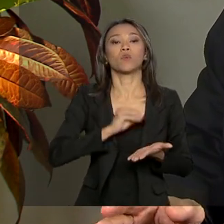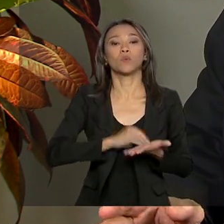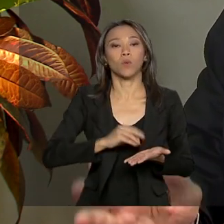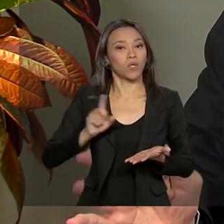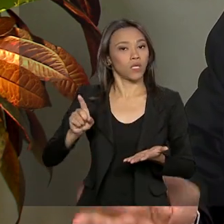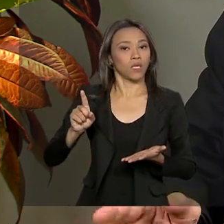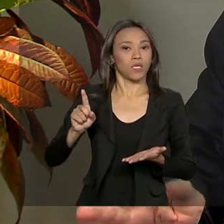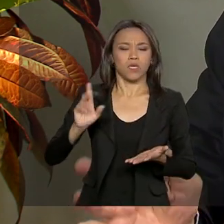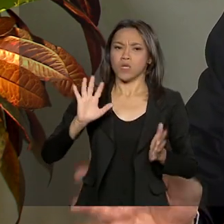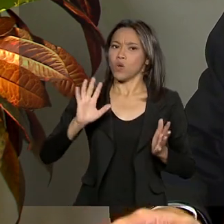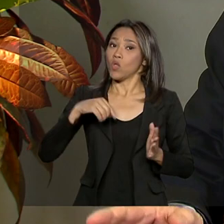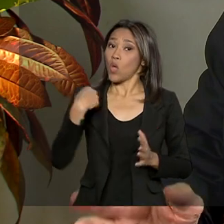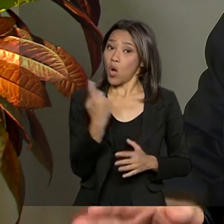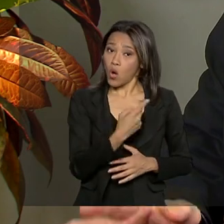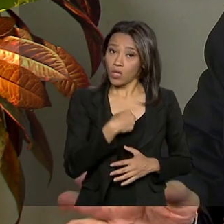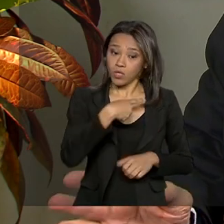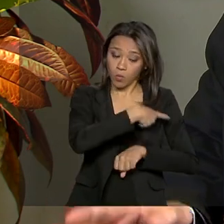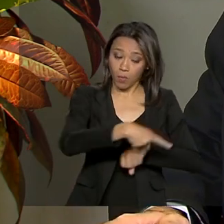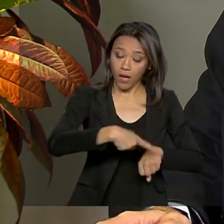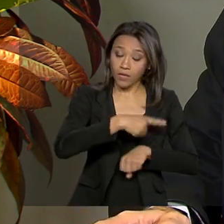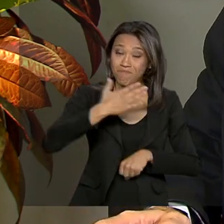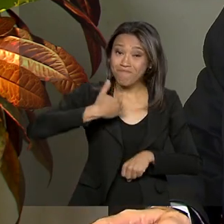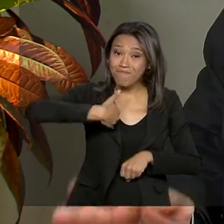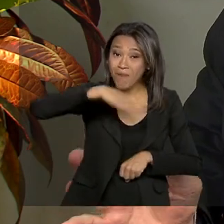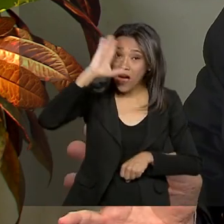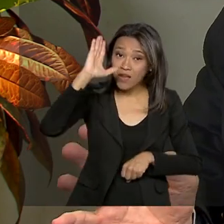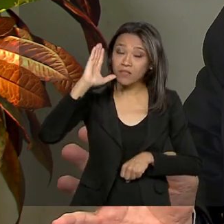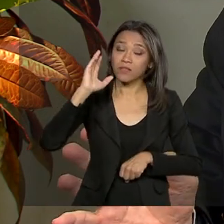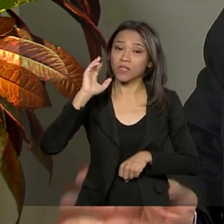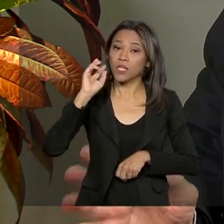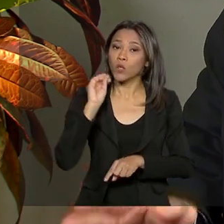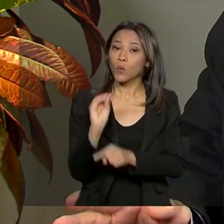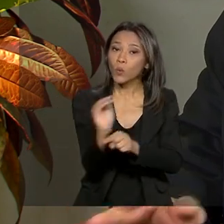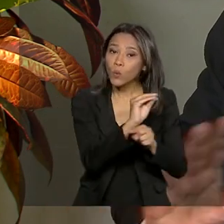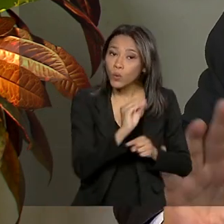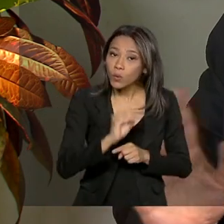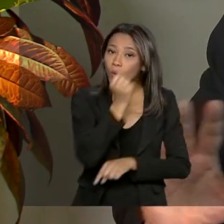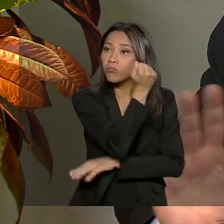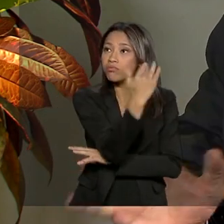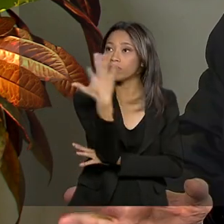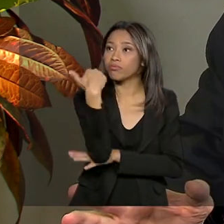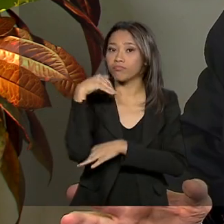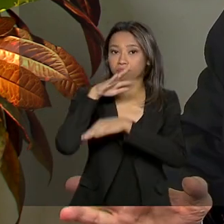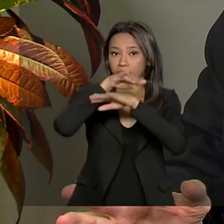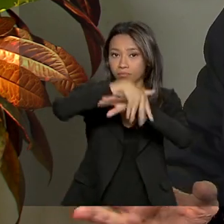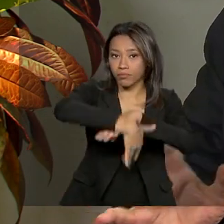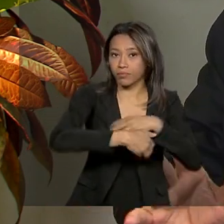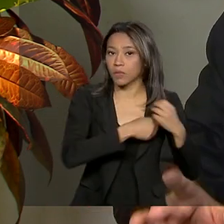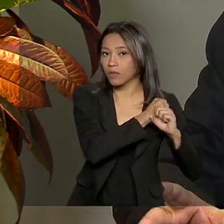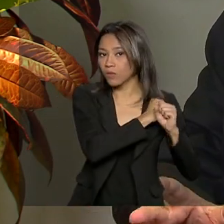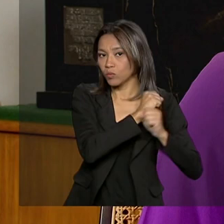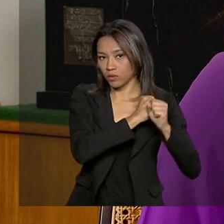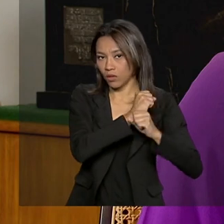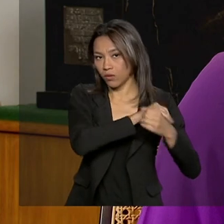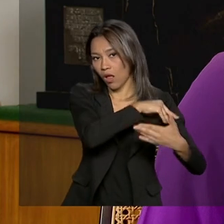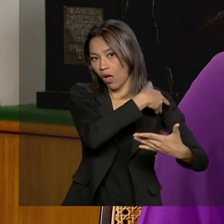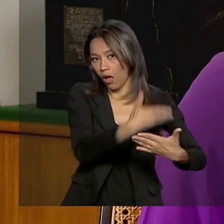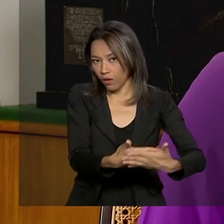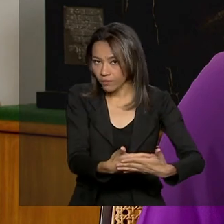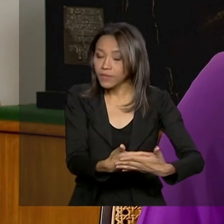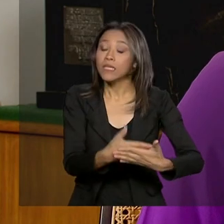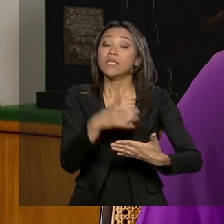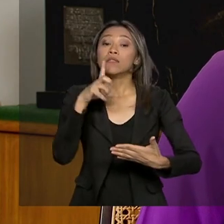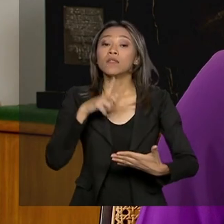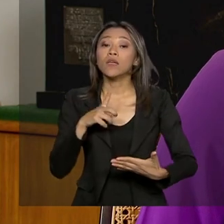somos um dos países que mais preservou o seu meio ambiente ao longo do tempo. Nós temos uma